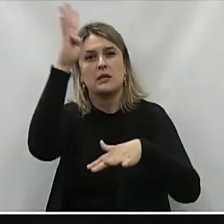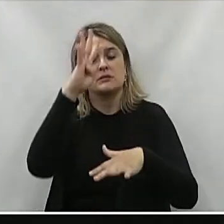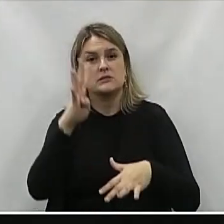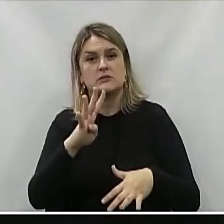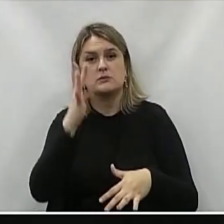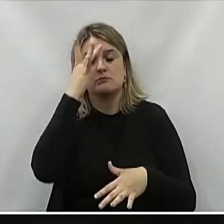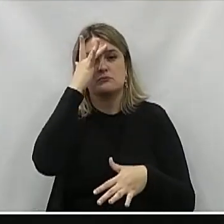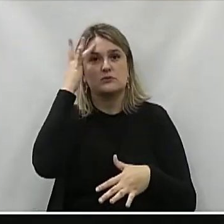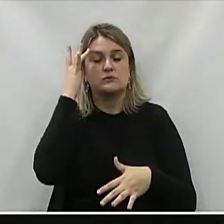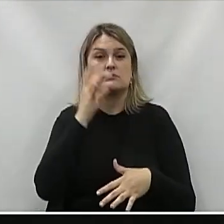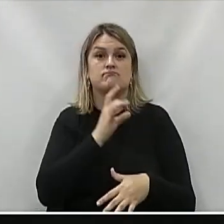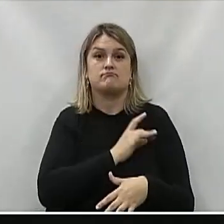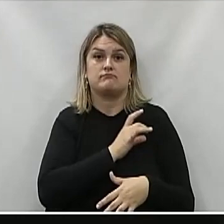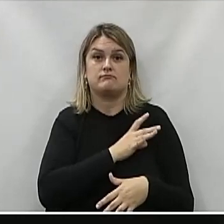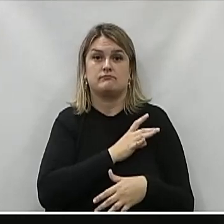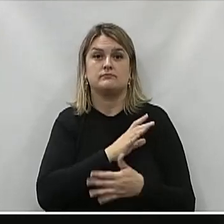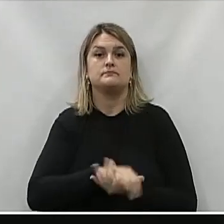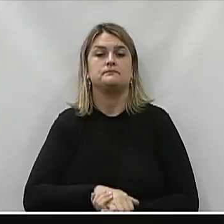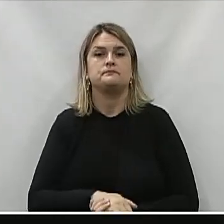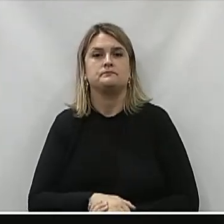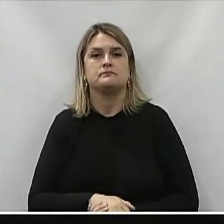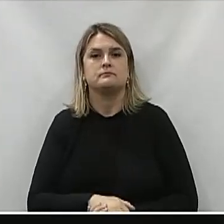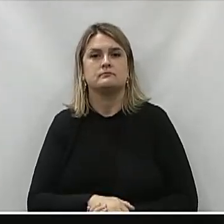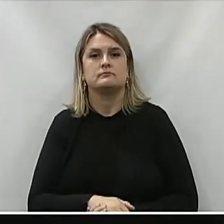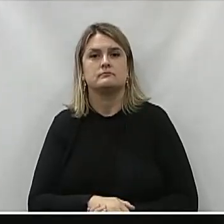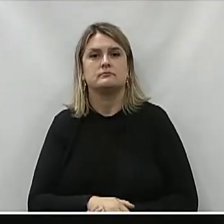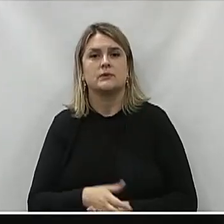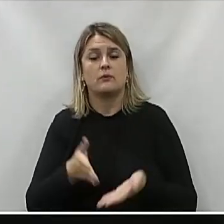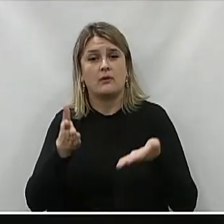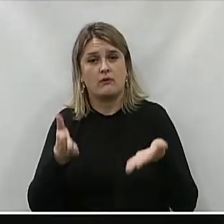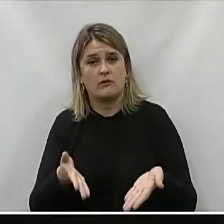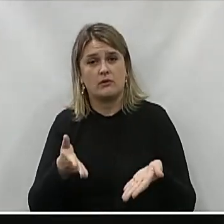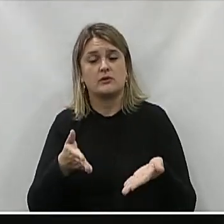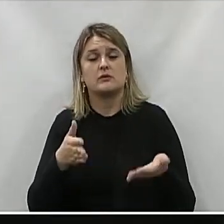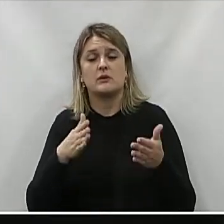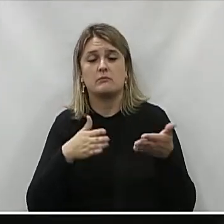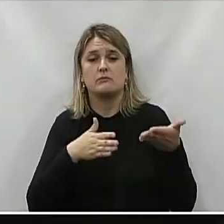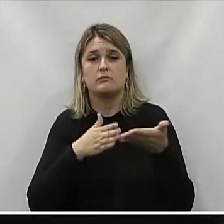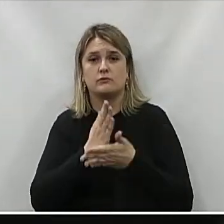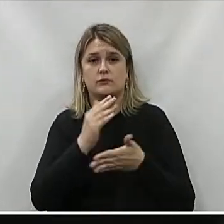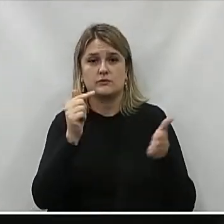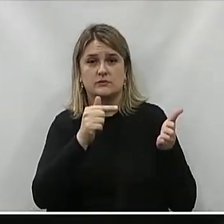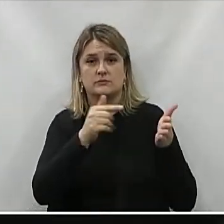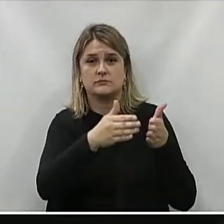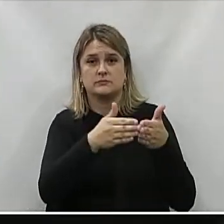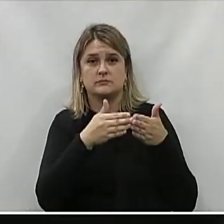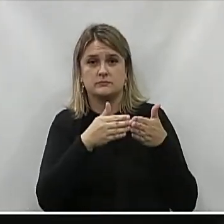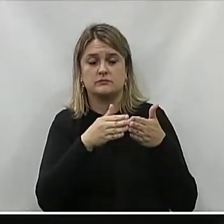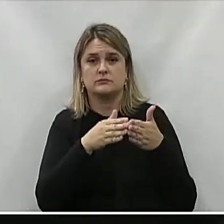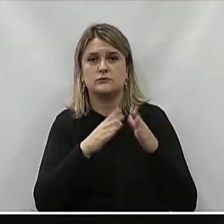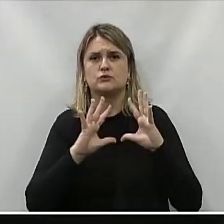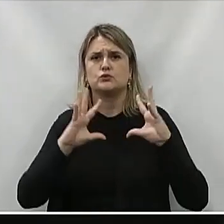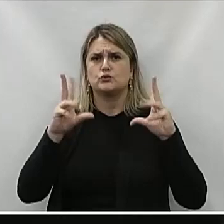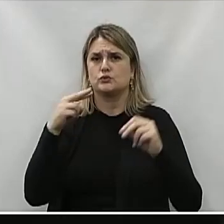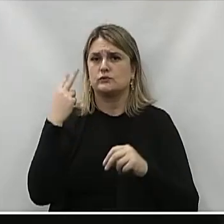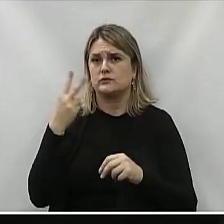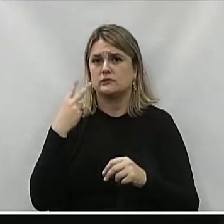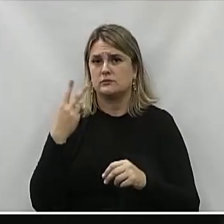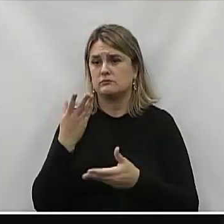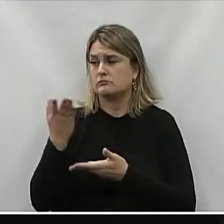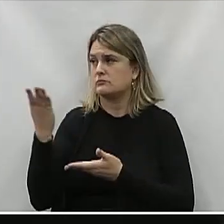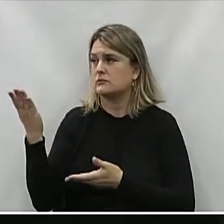assustadora Então eu quero já a partir de agora Já que foi aprovado esse requerimento Que os nobres vereadores